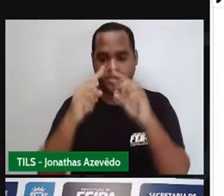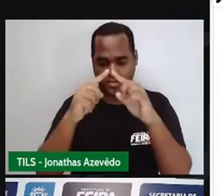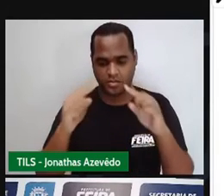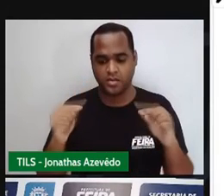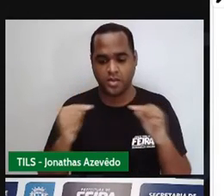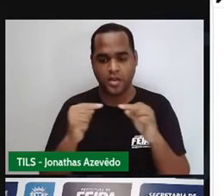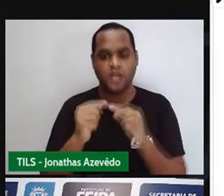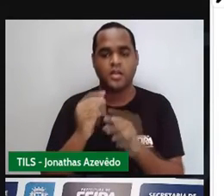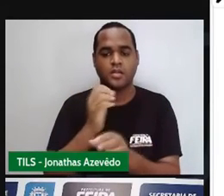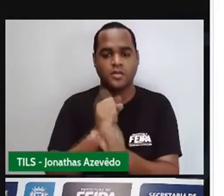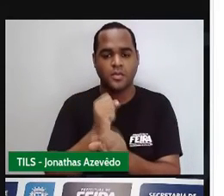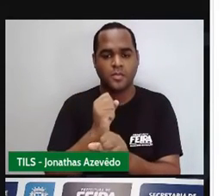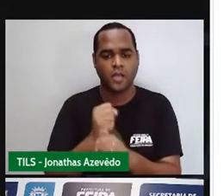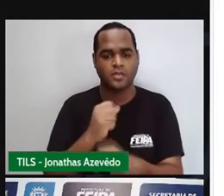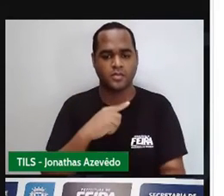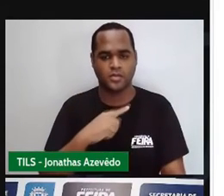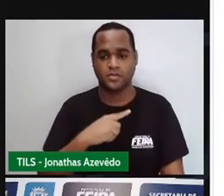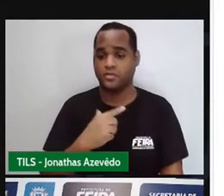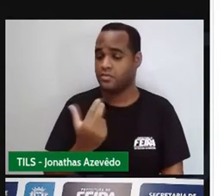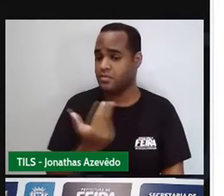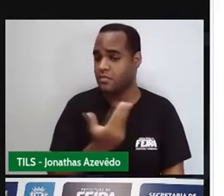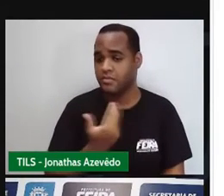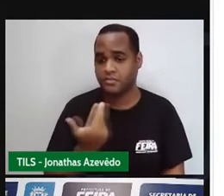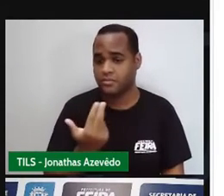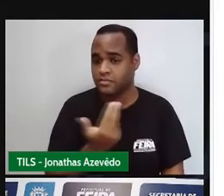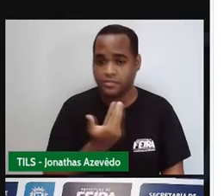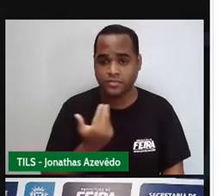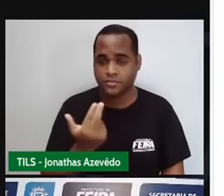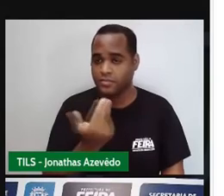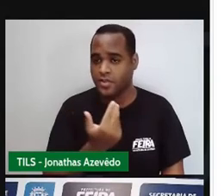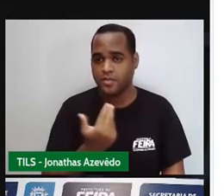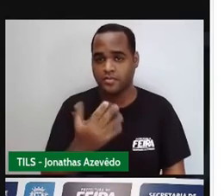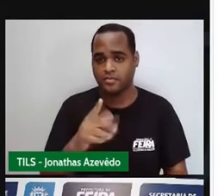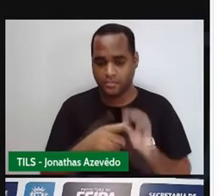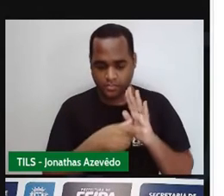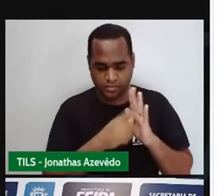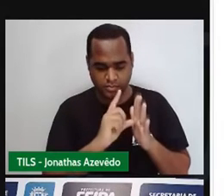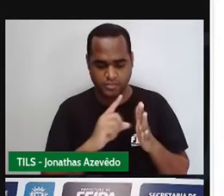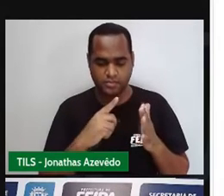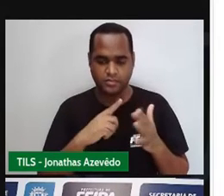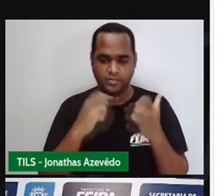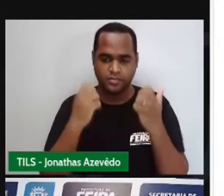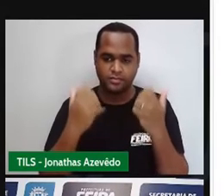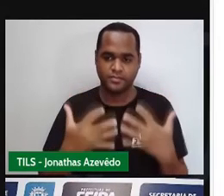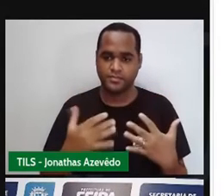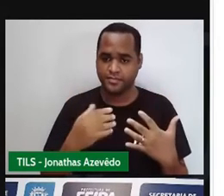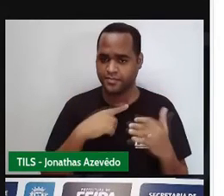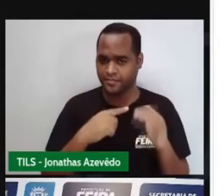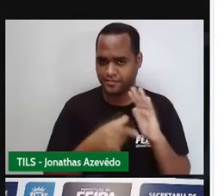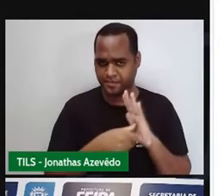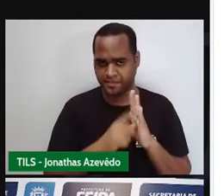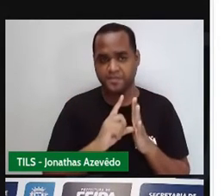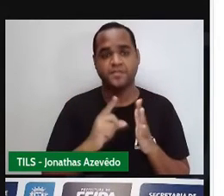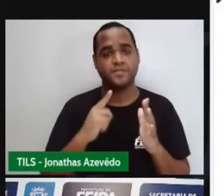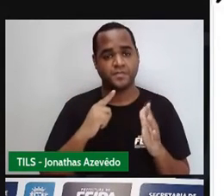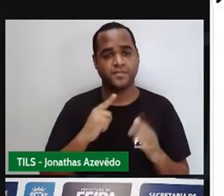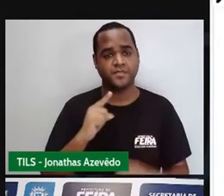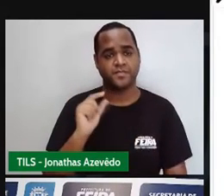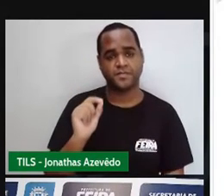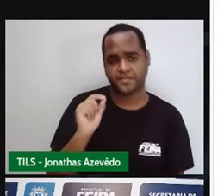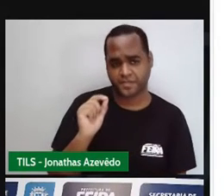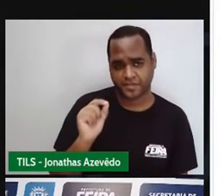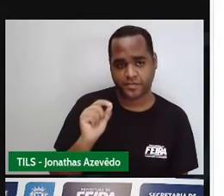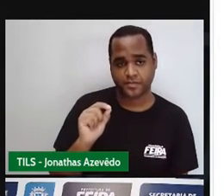a área de qualquer triângulo é sempre a mesma, tá? Mas antes da gente chegar lá, olha só. A área